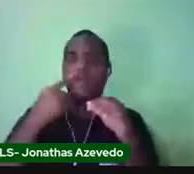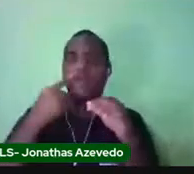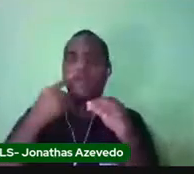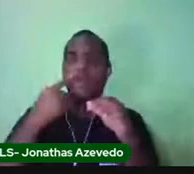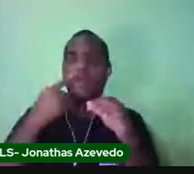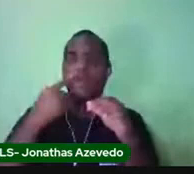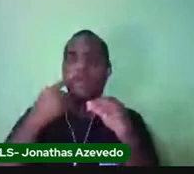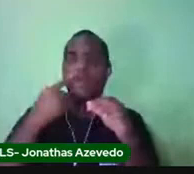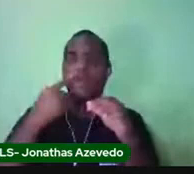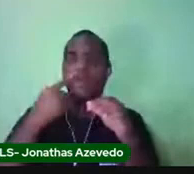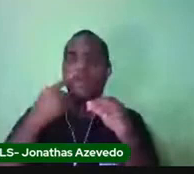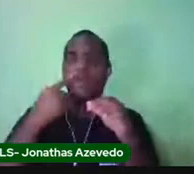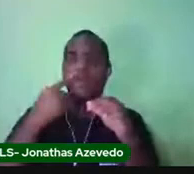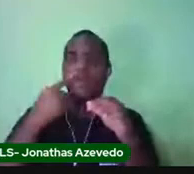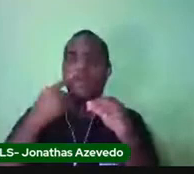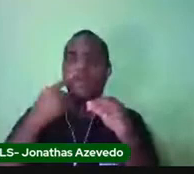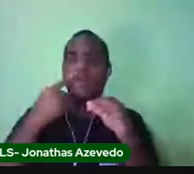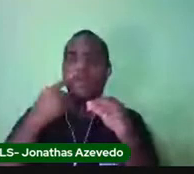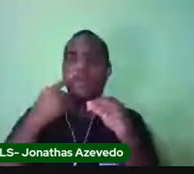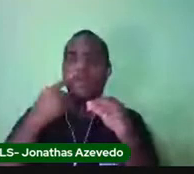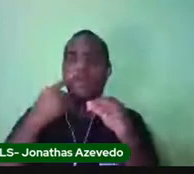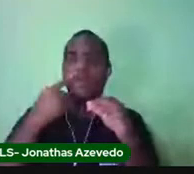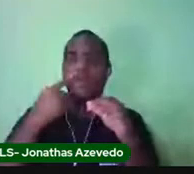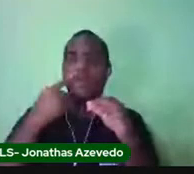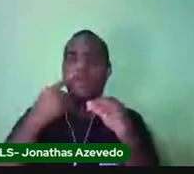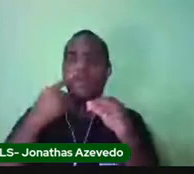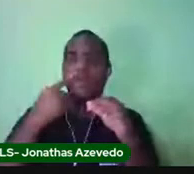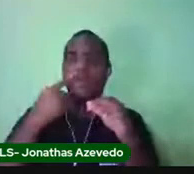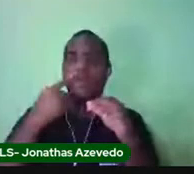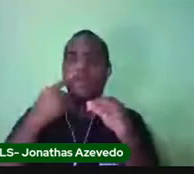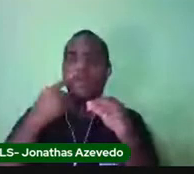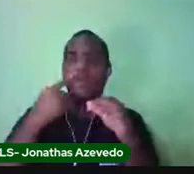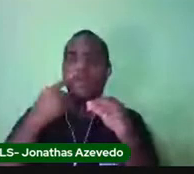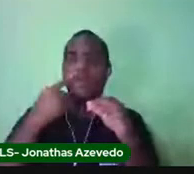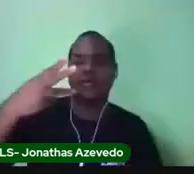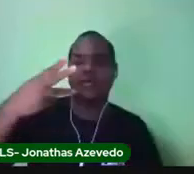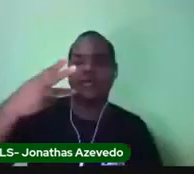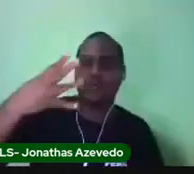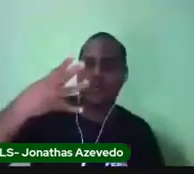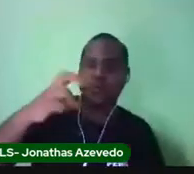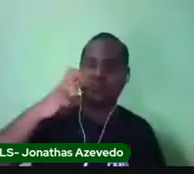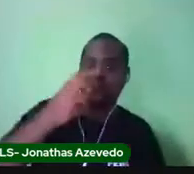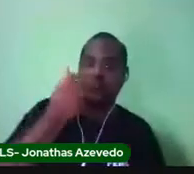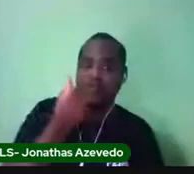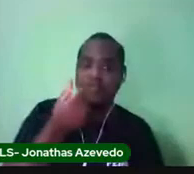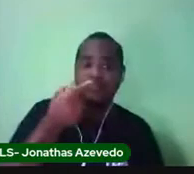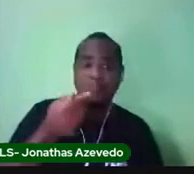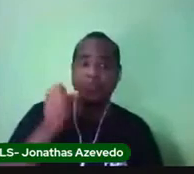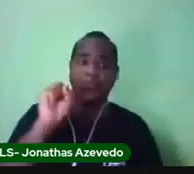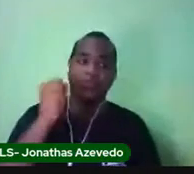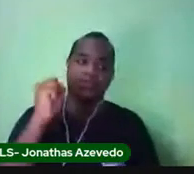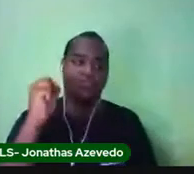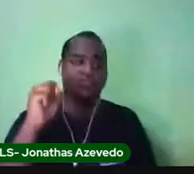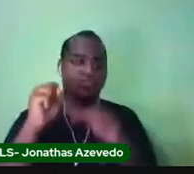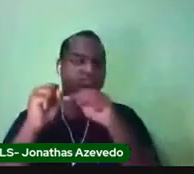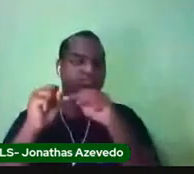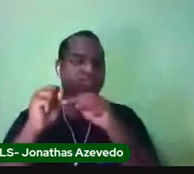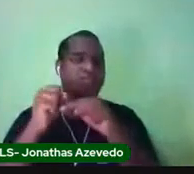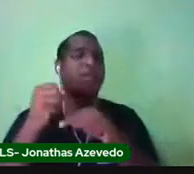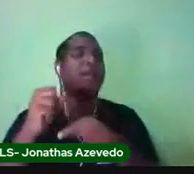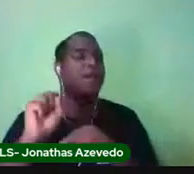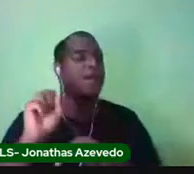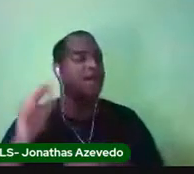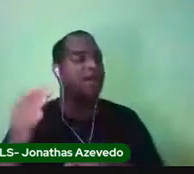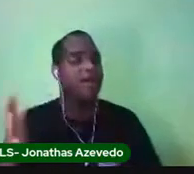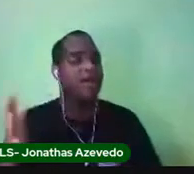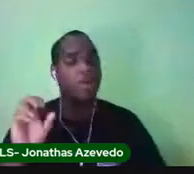faltando uma, duas, três, quatro, cinco, seis, sete, oito. A dona ou o dono desse cartão